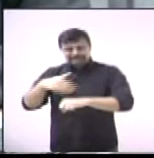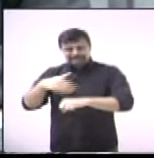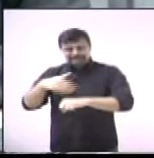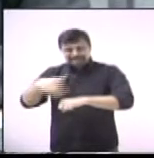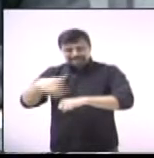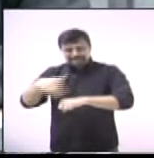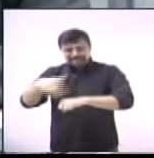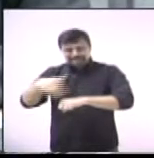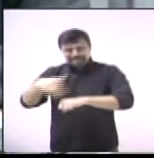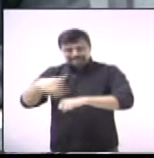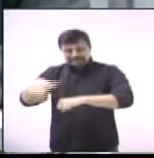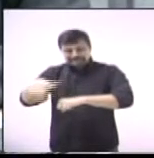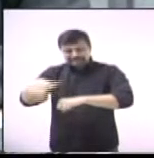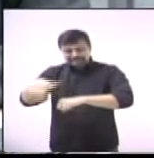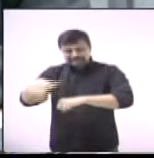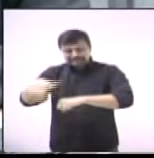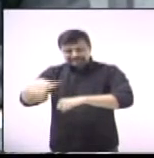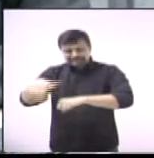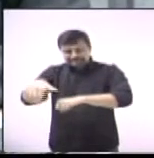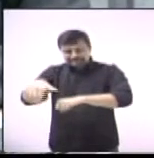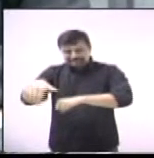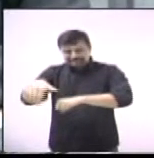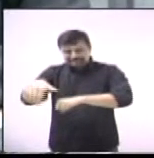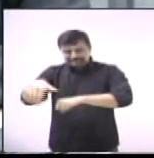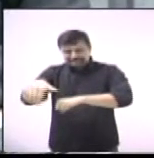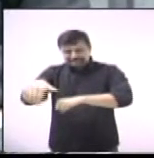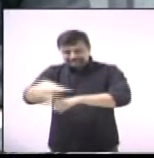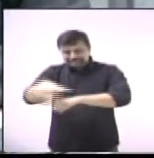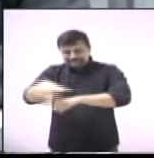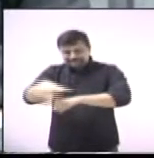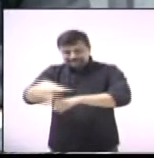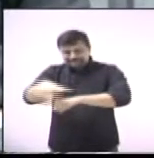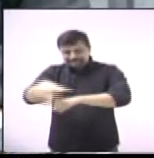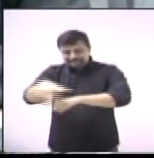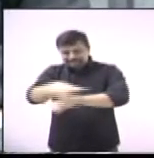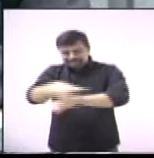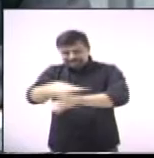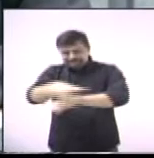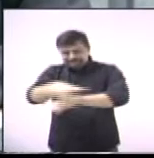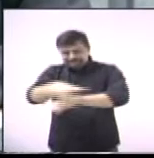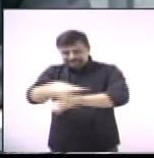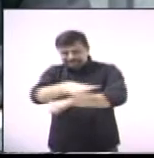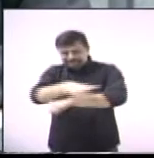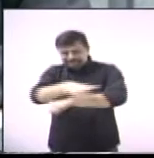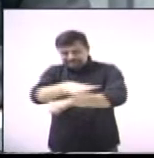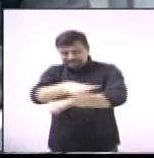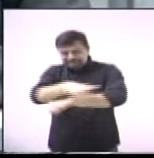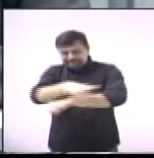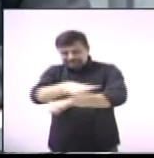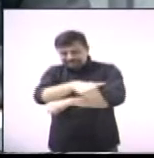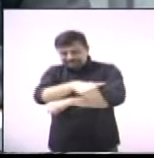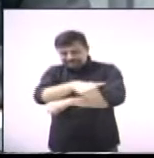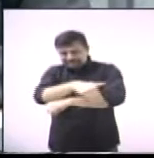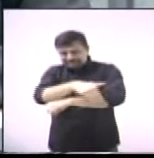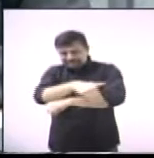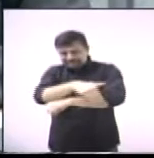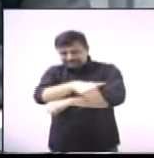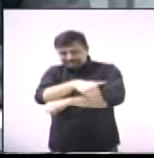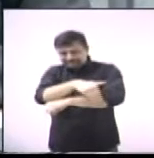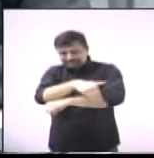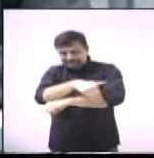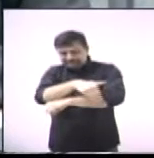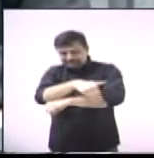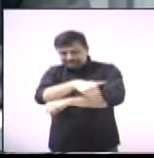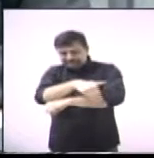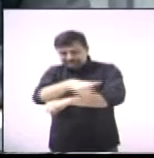é satisfatório que o serviço esteja sendo feito, independente de quem vai ser o primeiro ou segundo, acredito aí